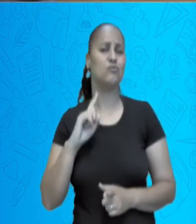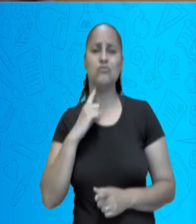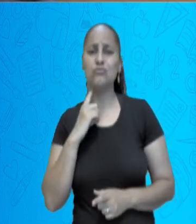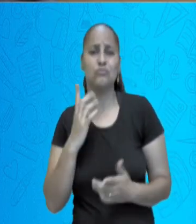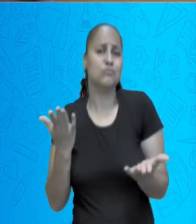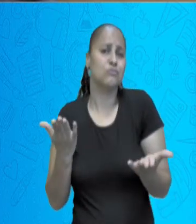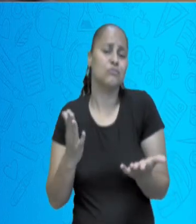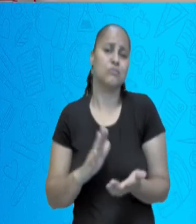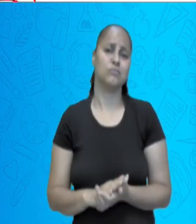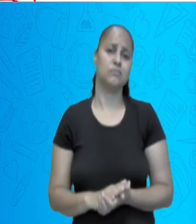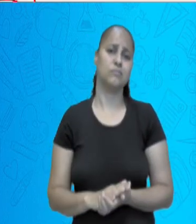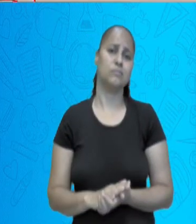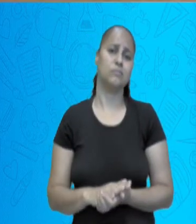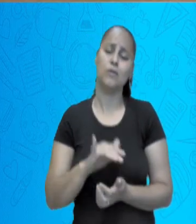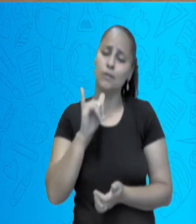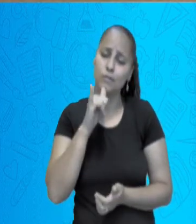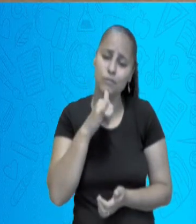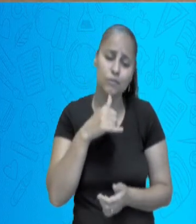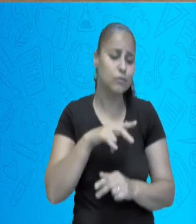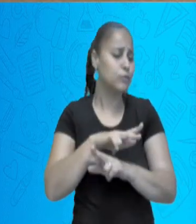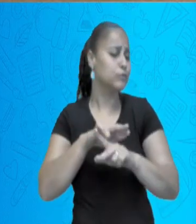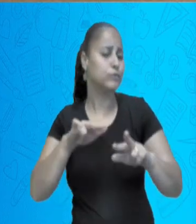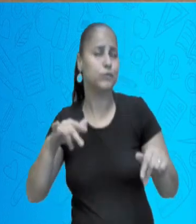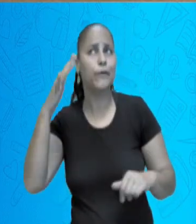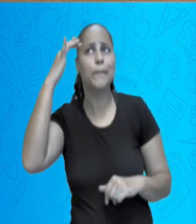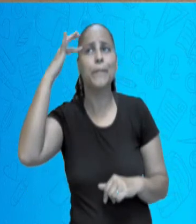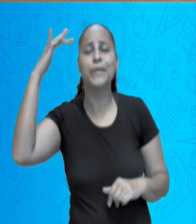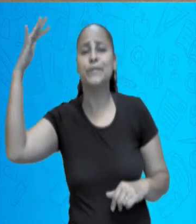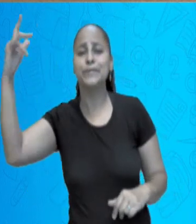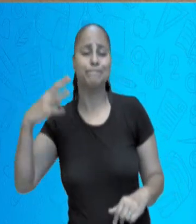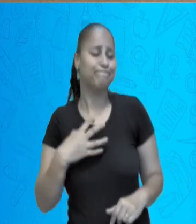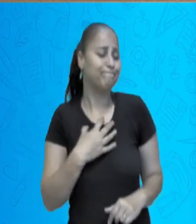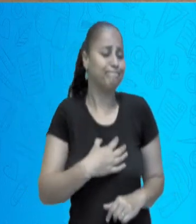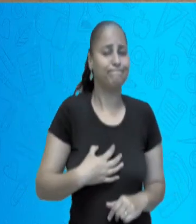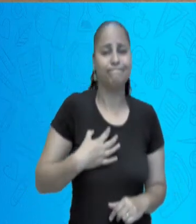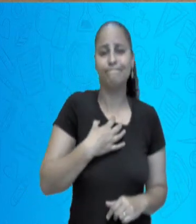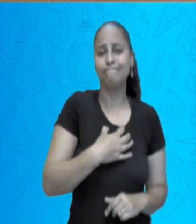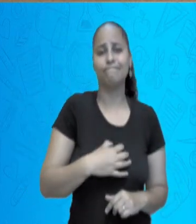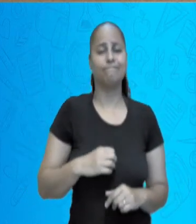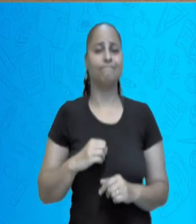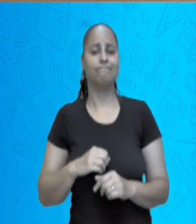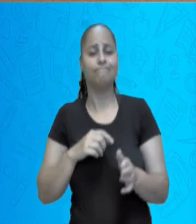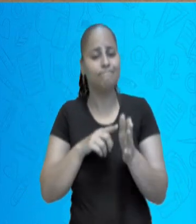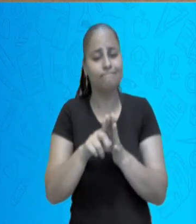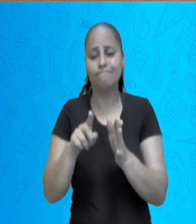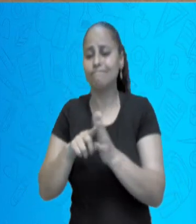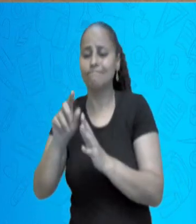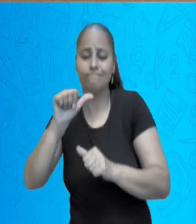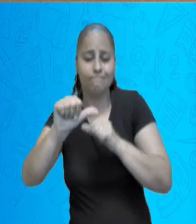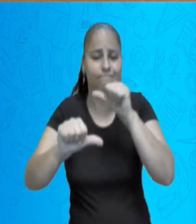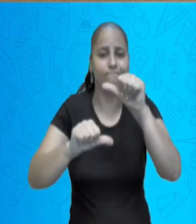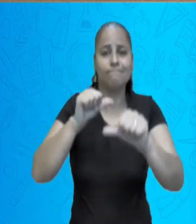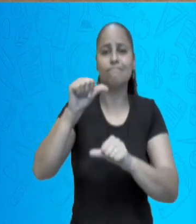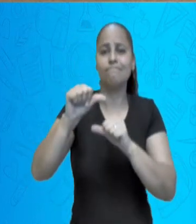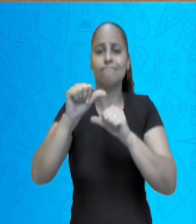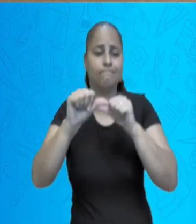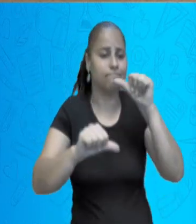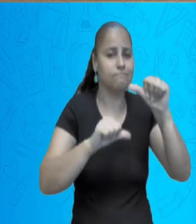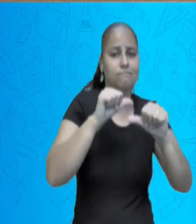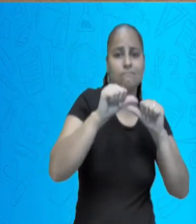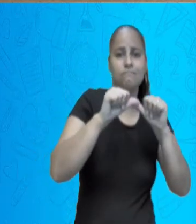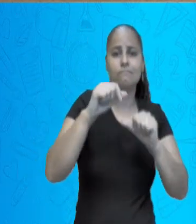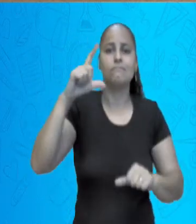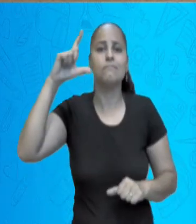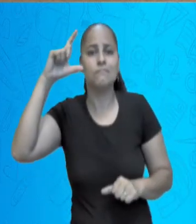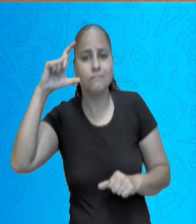então, esses pensamentos, esses sentimentos, é que transformam, é o que mostram